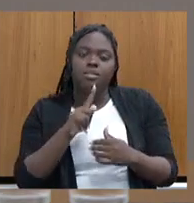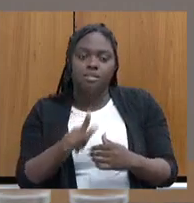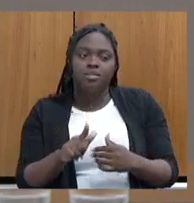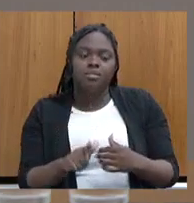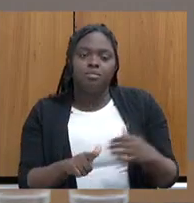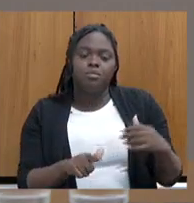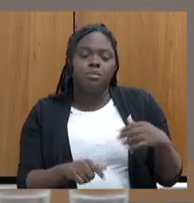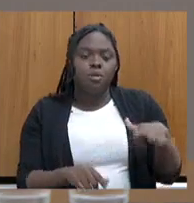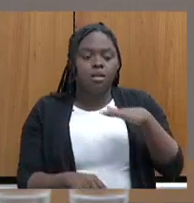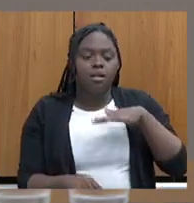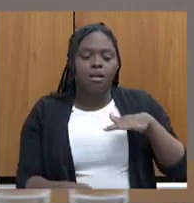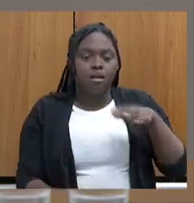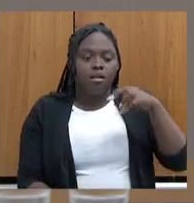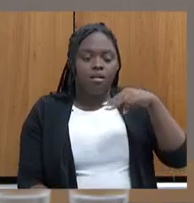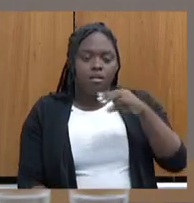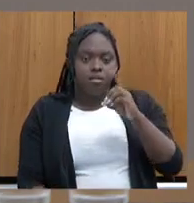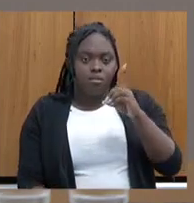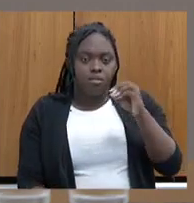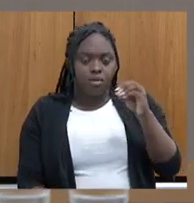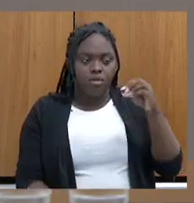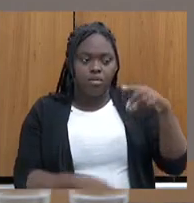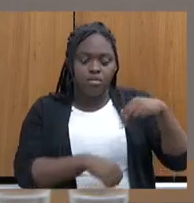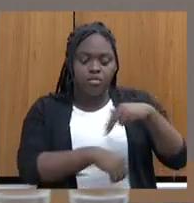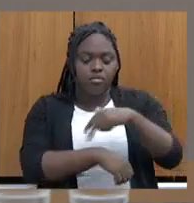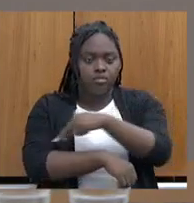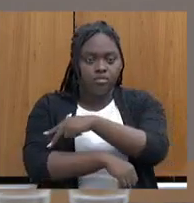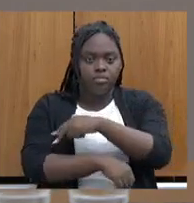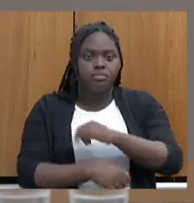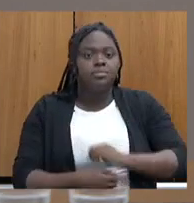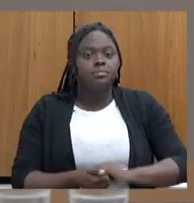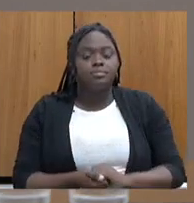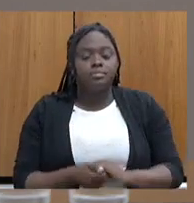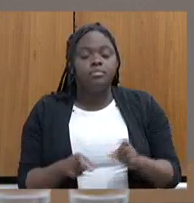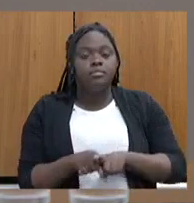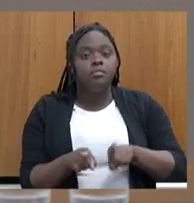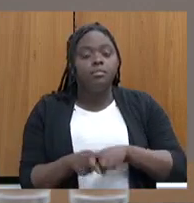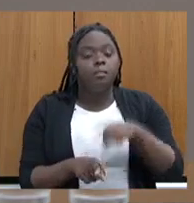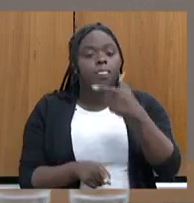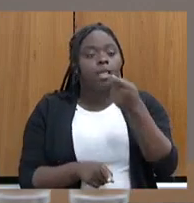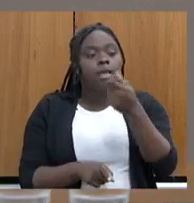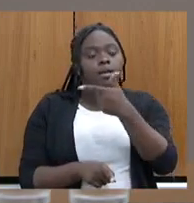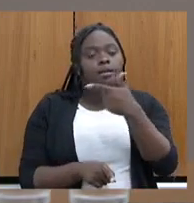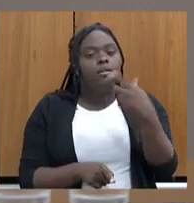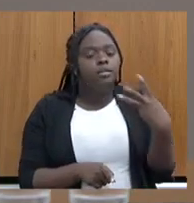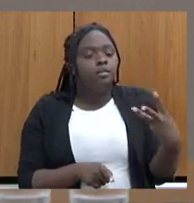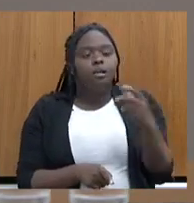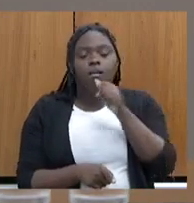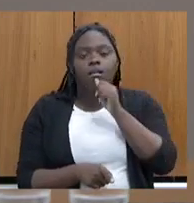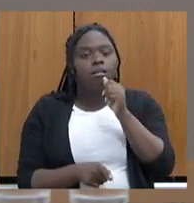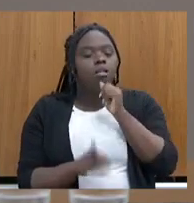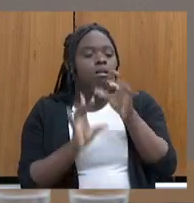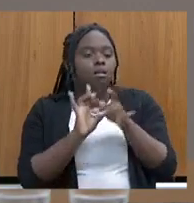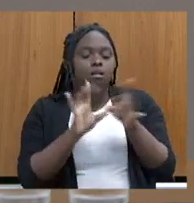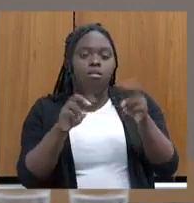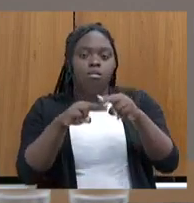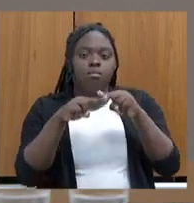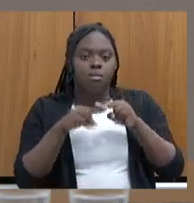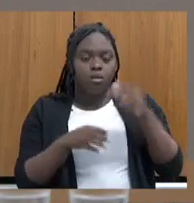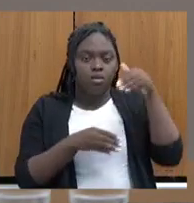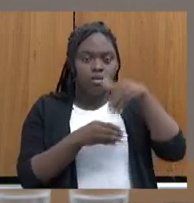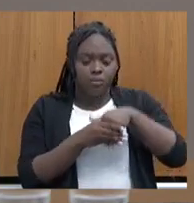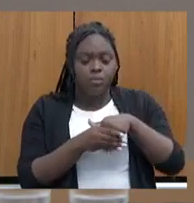moda. Em 2023, nós vamos estar disponibilizando, não foram disponibilizadas em função do período eleitoral,